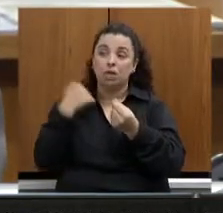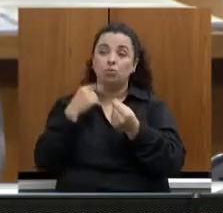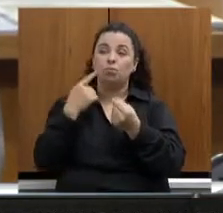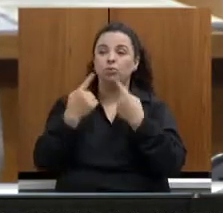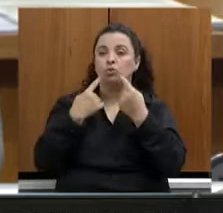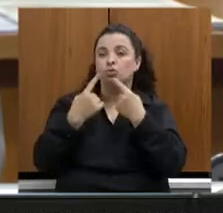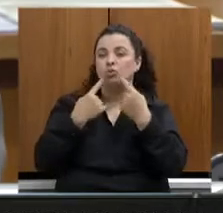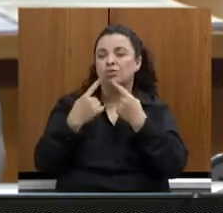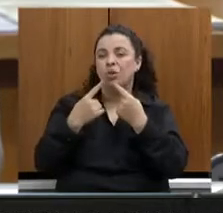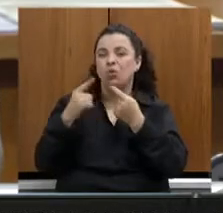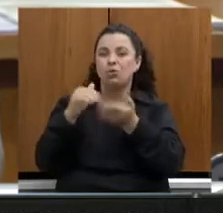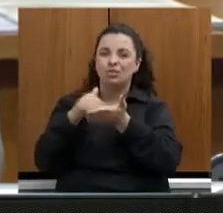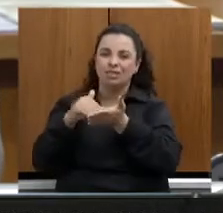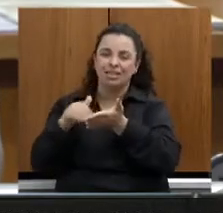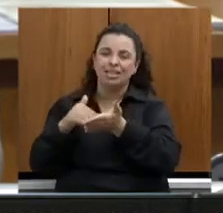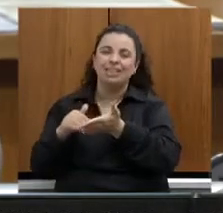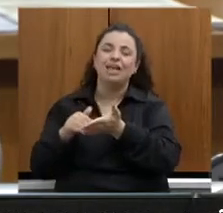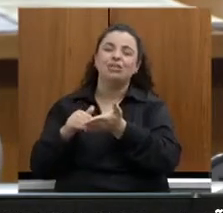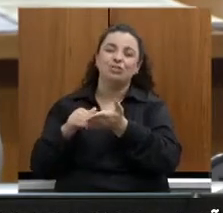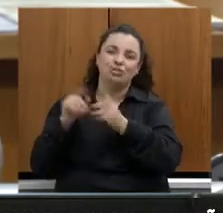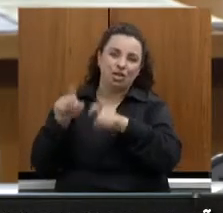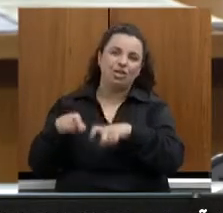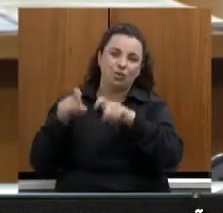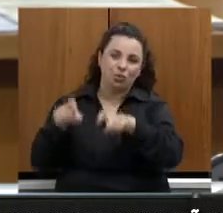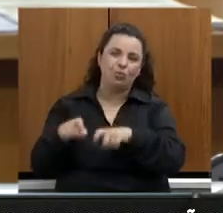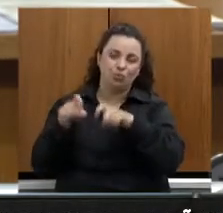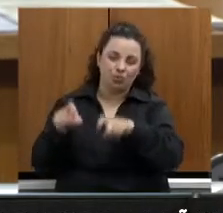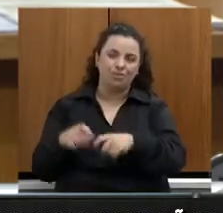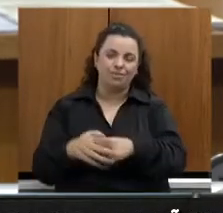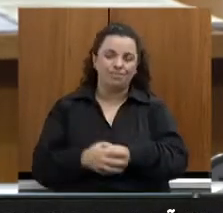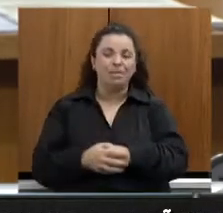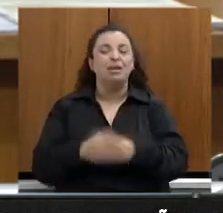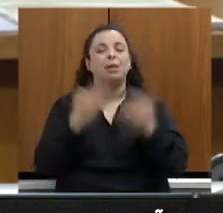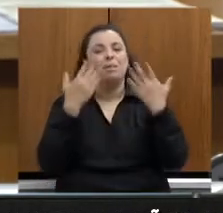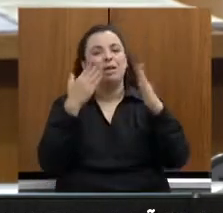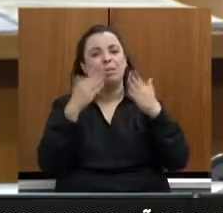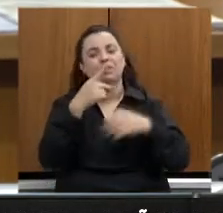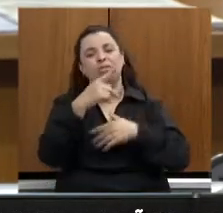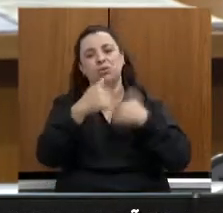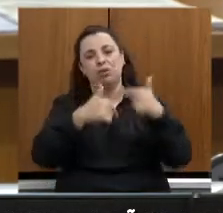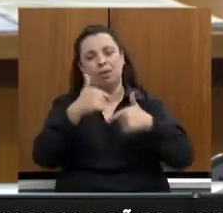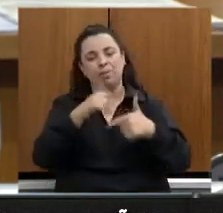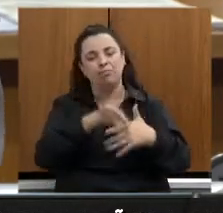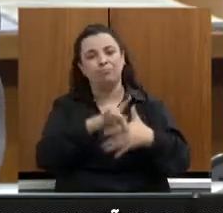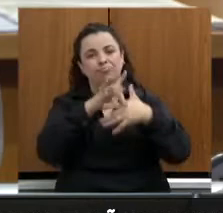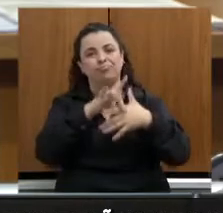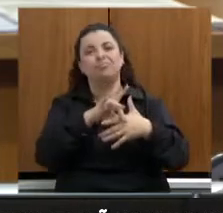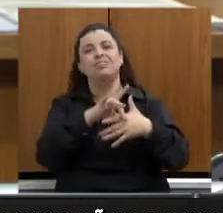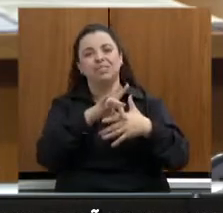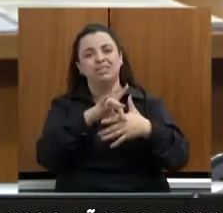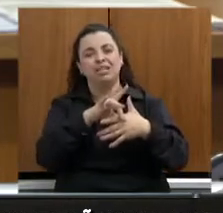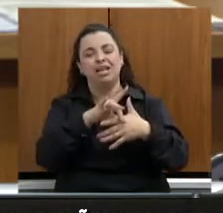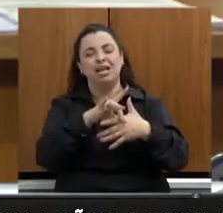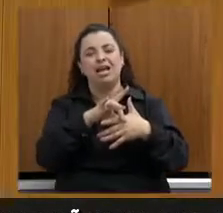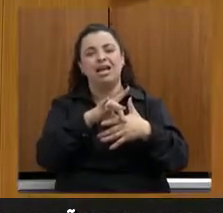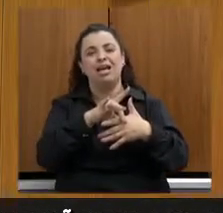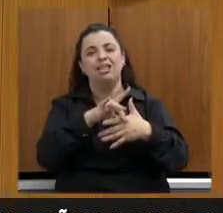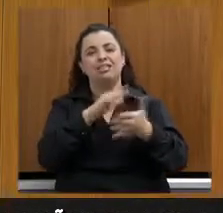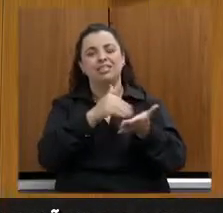Otález. Muito obrigado, secretário, parabéns pelo seu trabalho à frente da Secretaria de Turismo e Cultura.